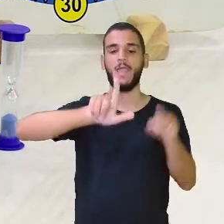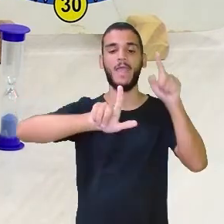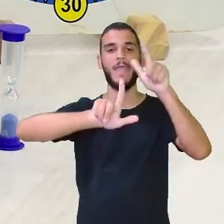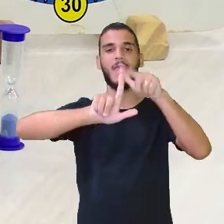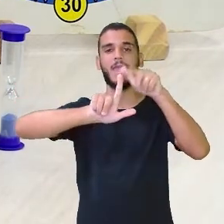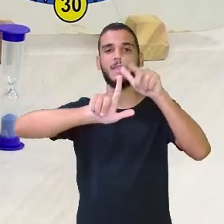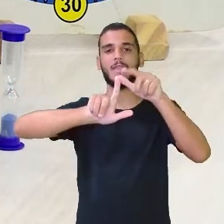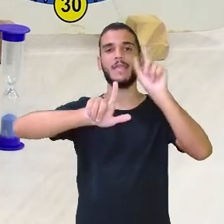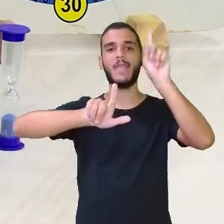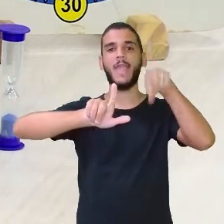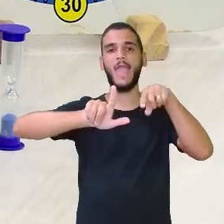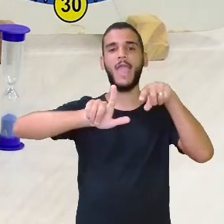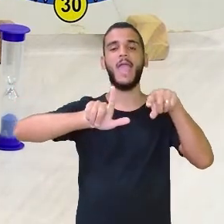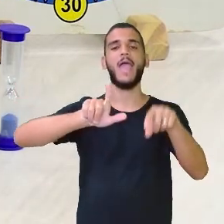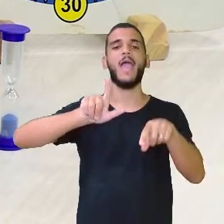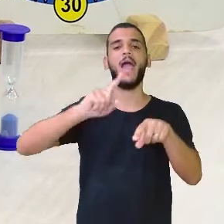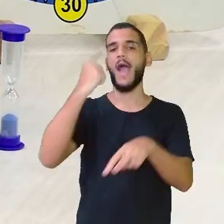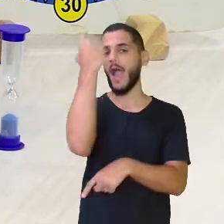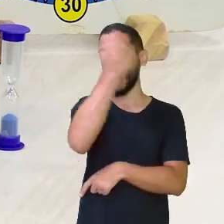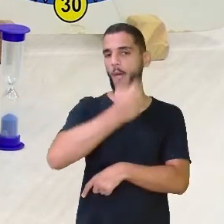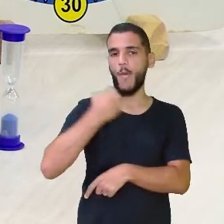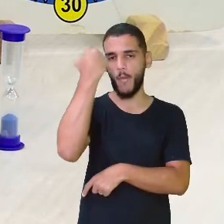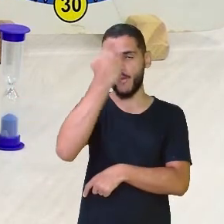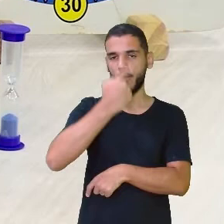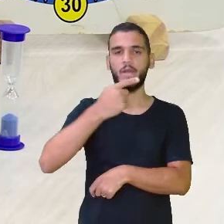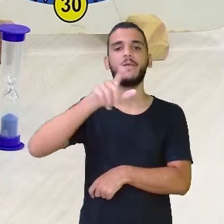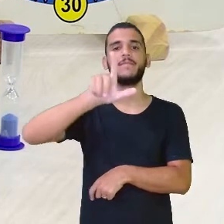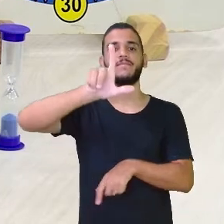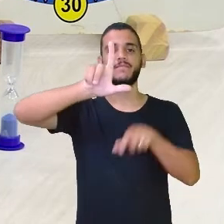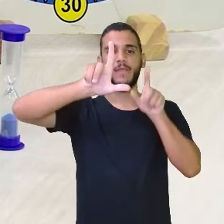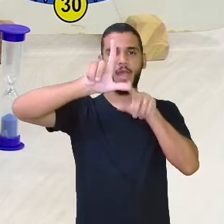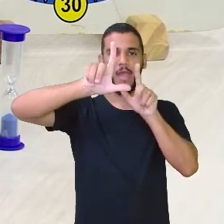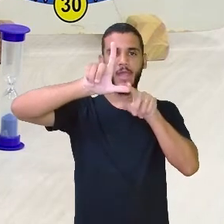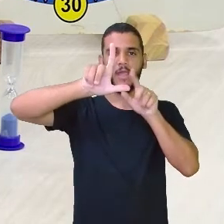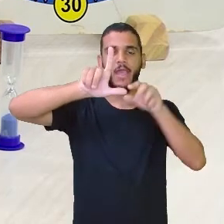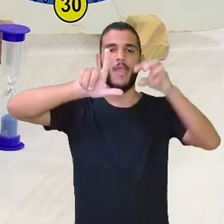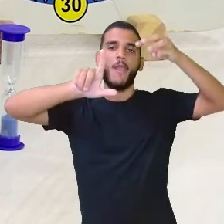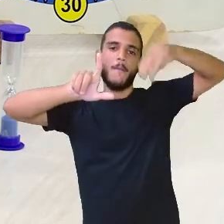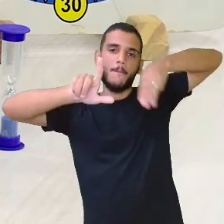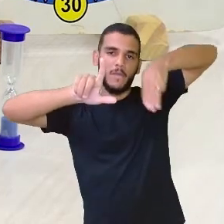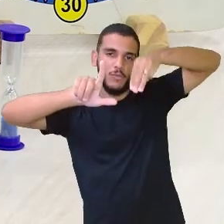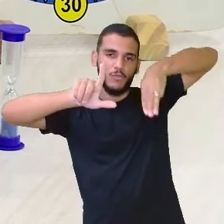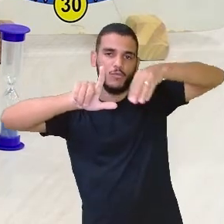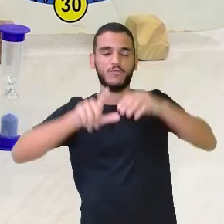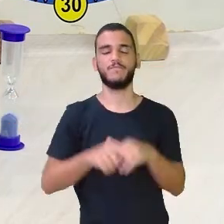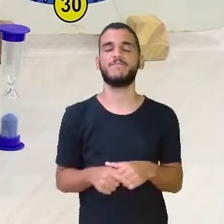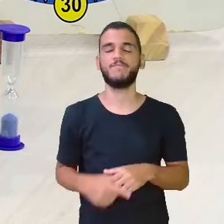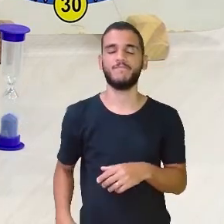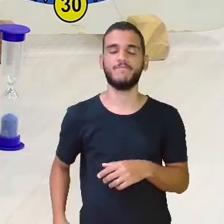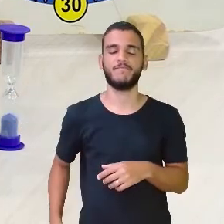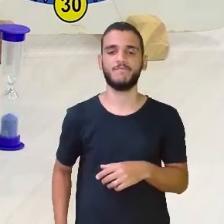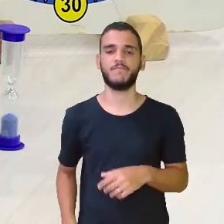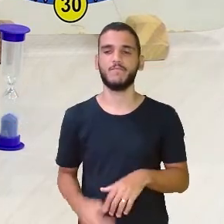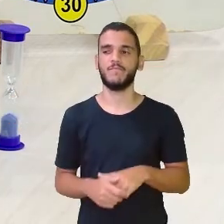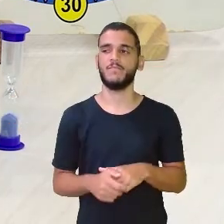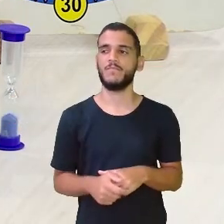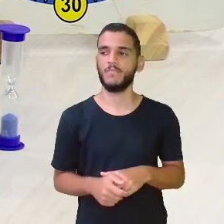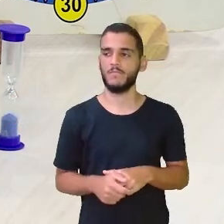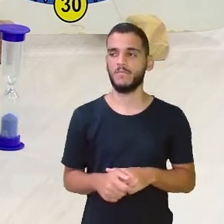gosto disso, não. Viu, ponteiro? Então, aqui, olha, minha gente, está sendo a hora exata. Vou afastar pra que vocês vejam.